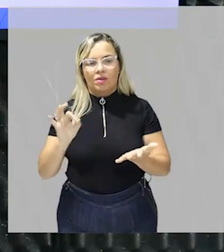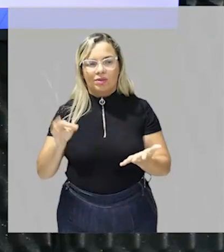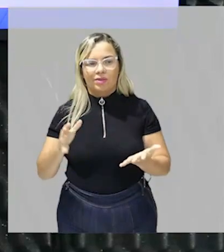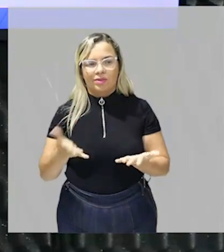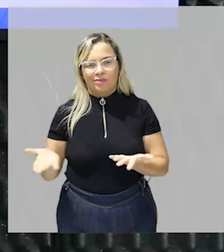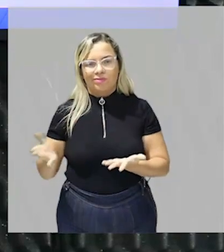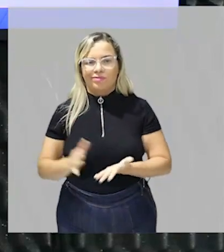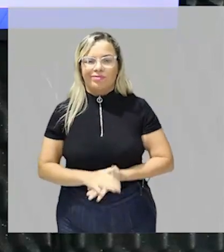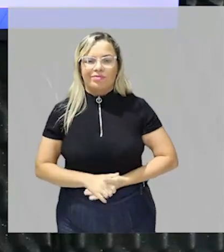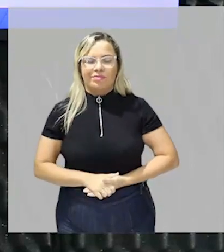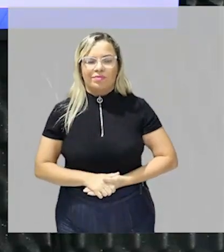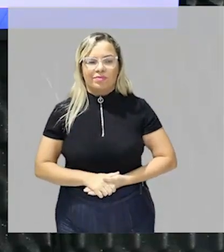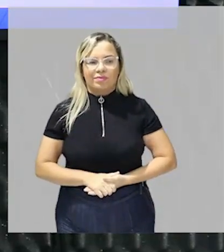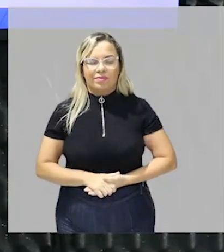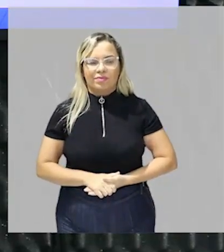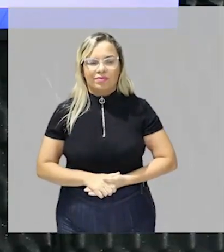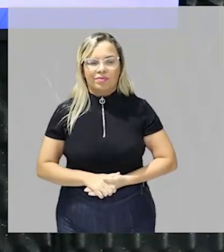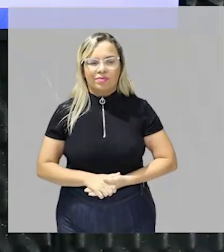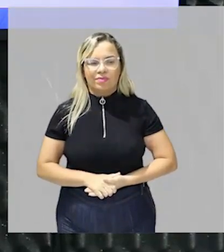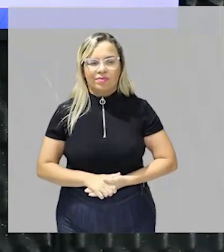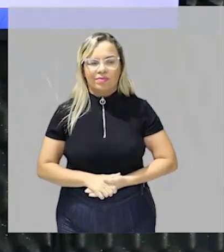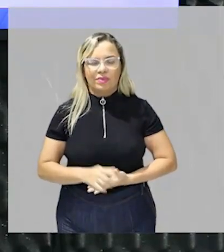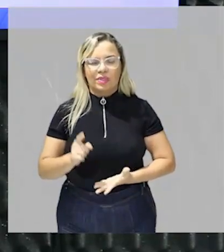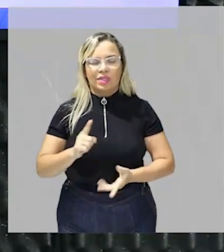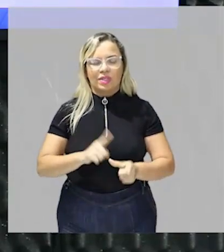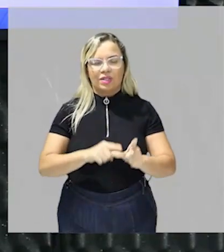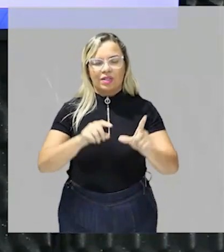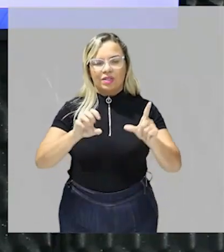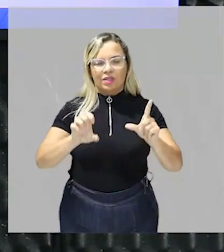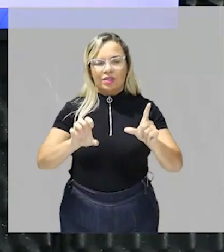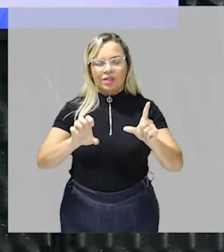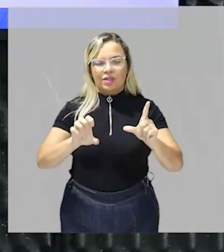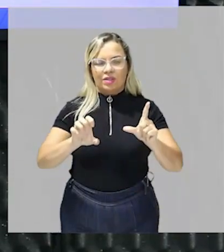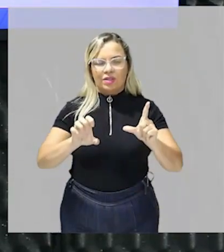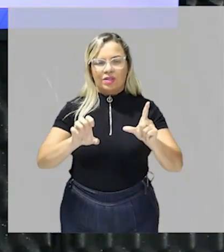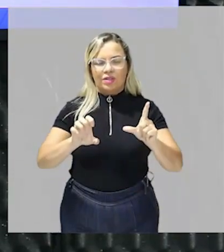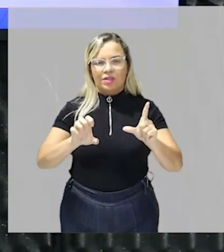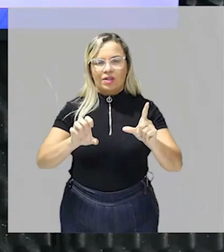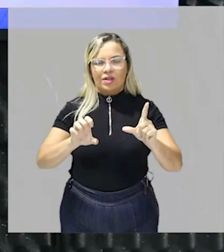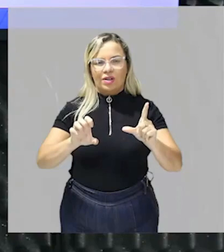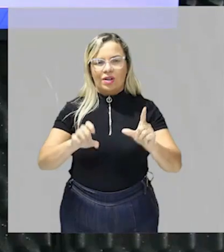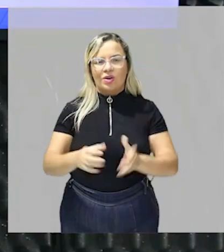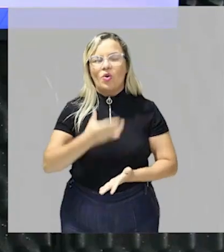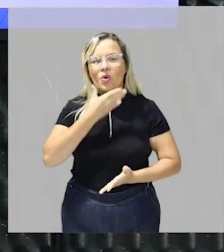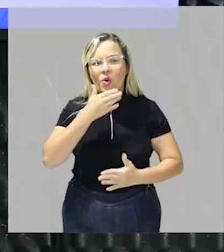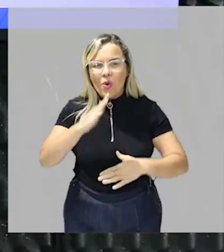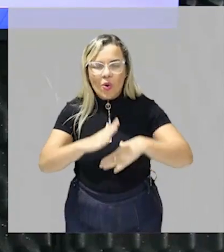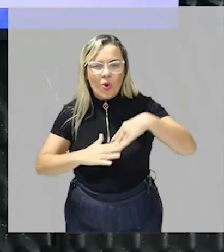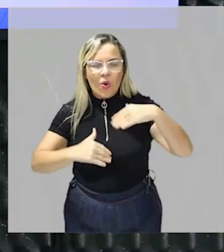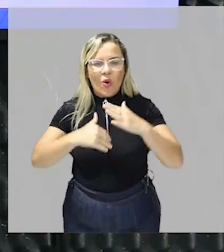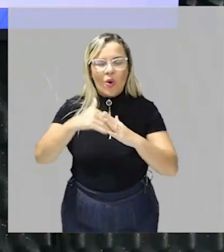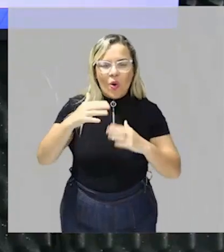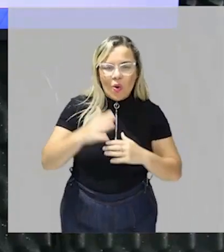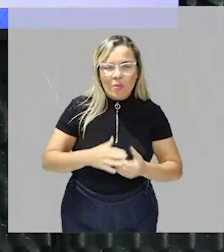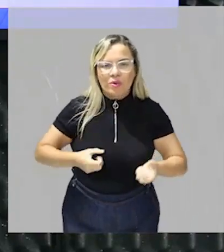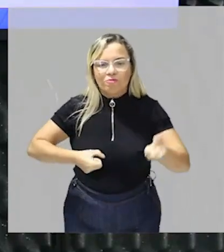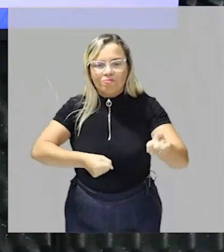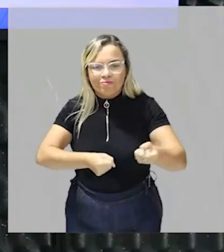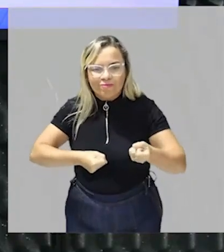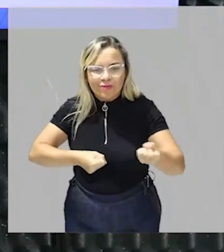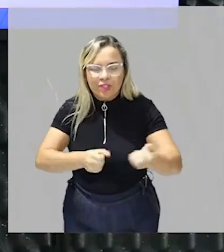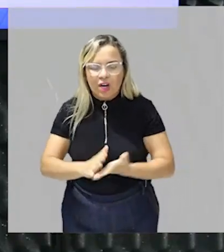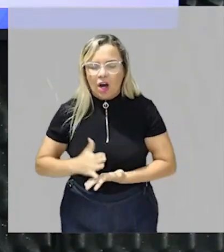cara né gente? evidencia a extrema devoção do carpinteiro ao seu ofício por quê? porque ele foi